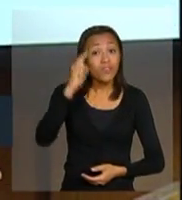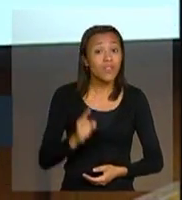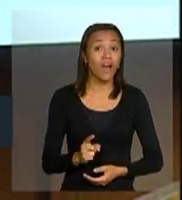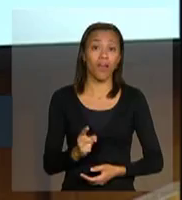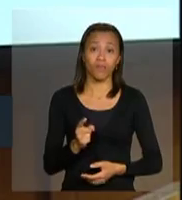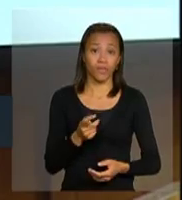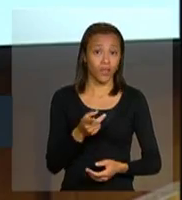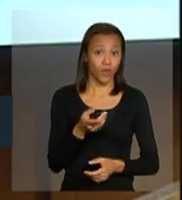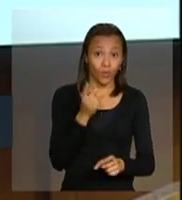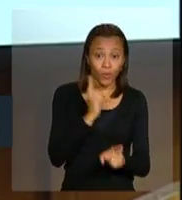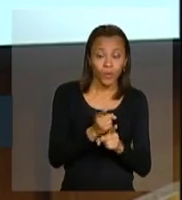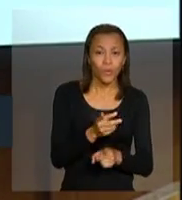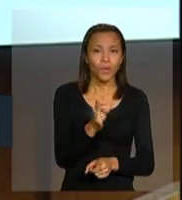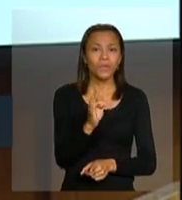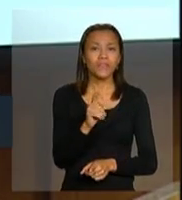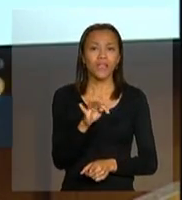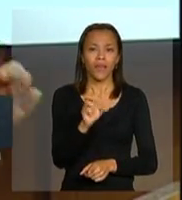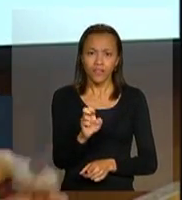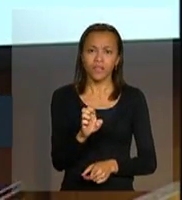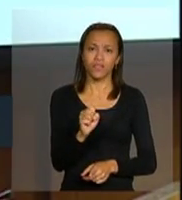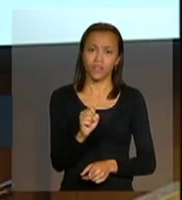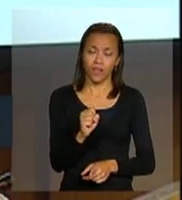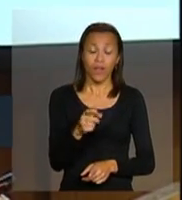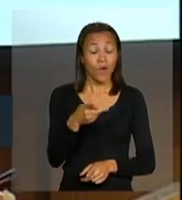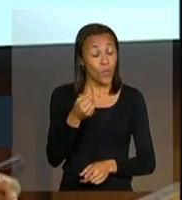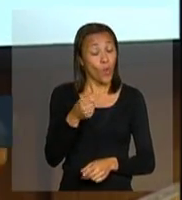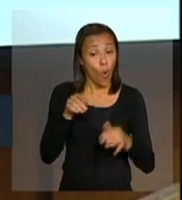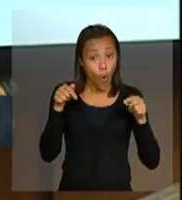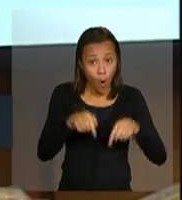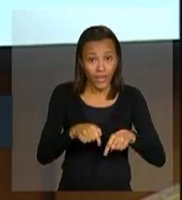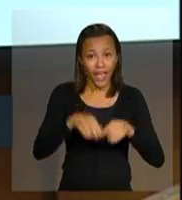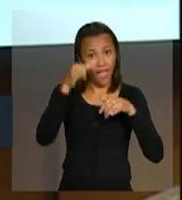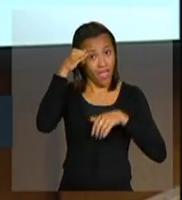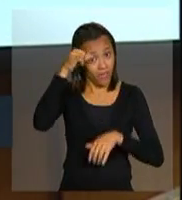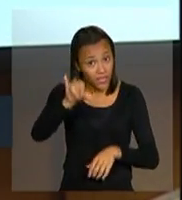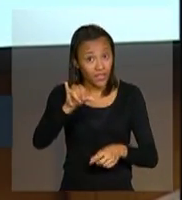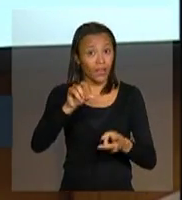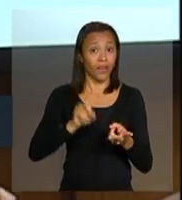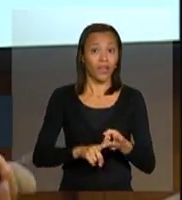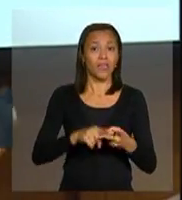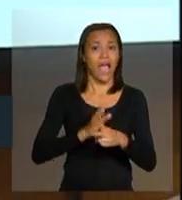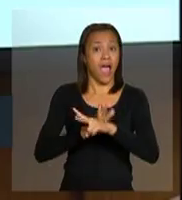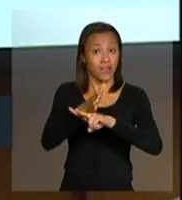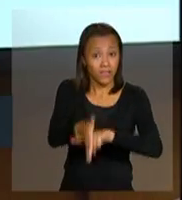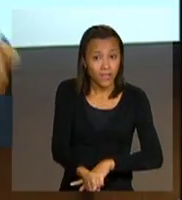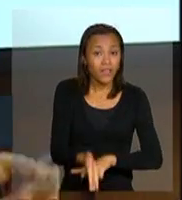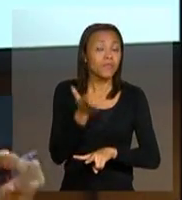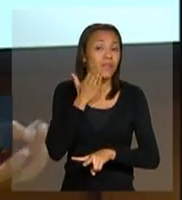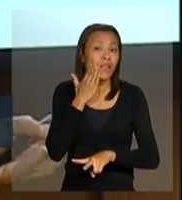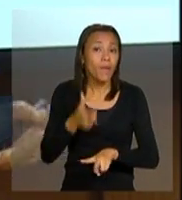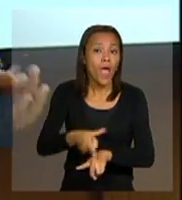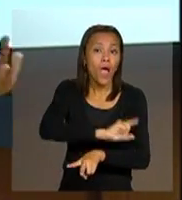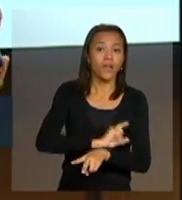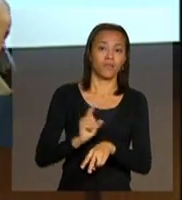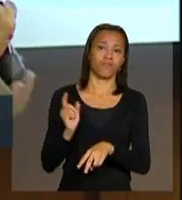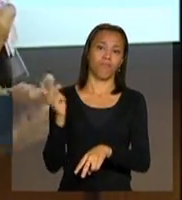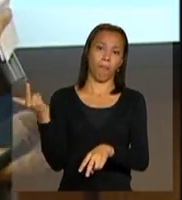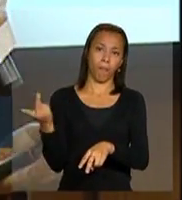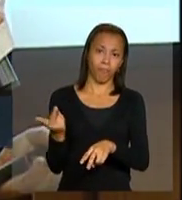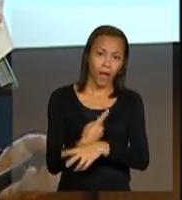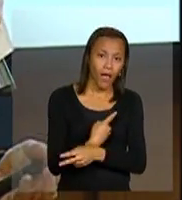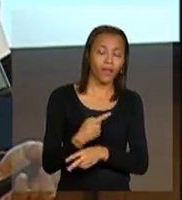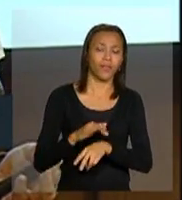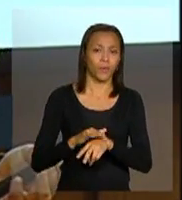diagnóstico, o foco da ação é primariamente prevenção, acesso oportuno ao diagnóstico, garantindo o direito ao tratamento